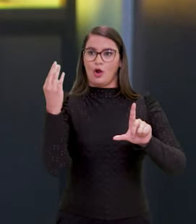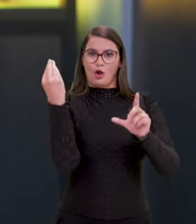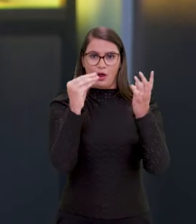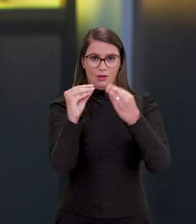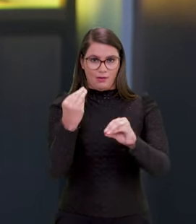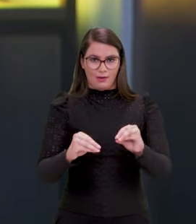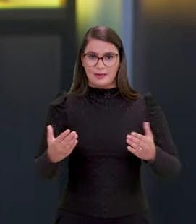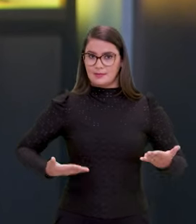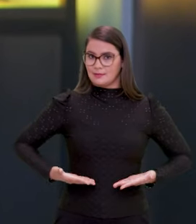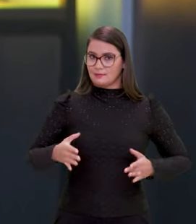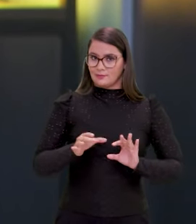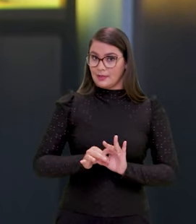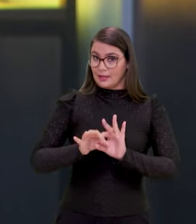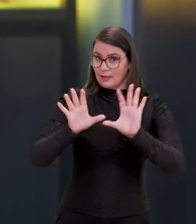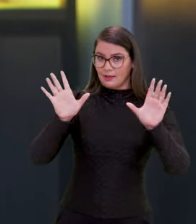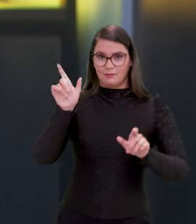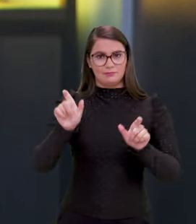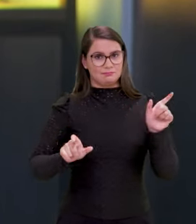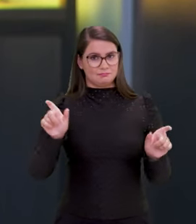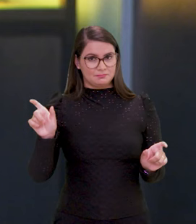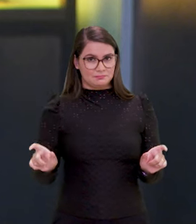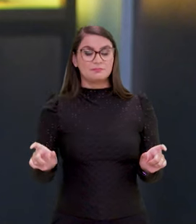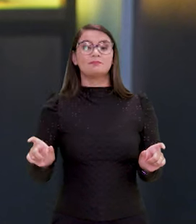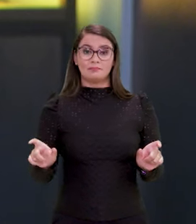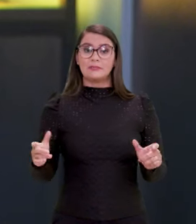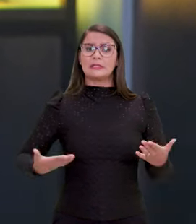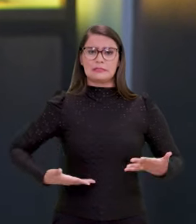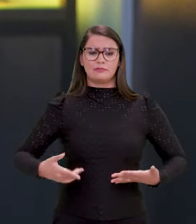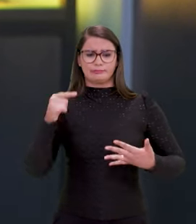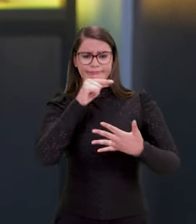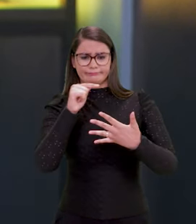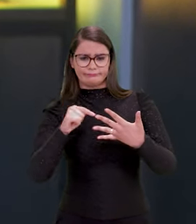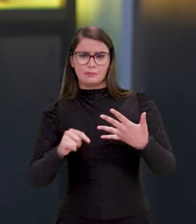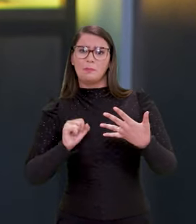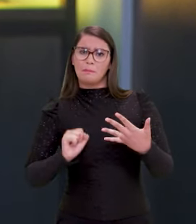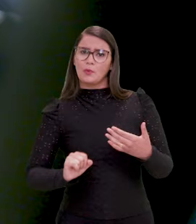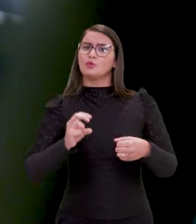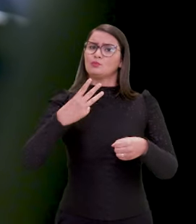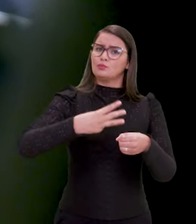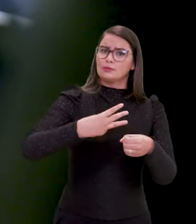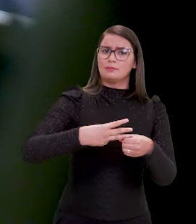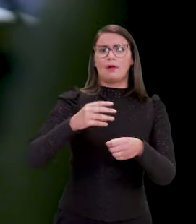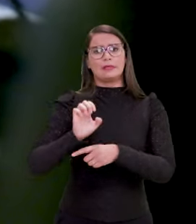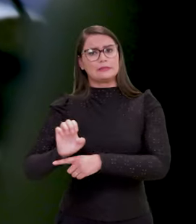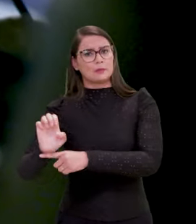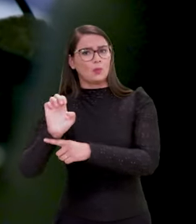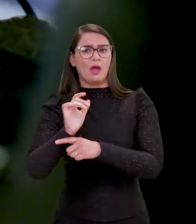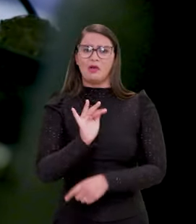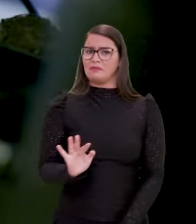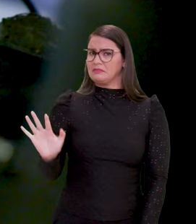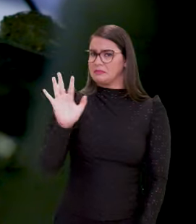de colocar serviços à disposição do cidadão, e os serviços, repito, podem ser municipais, estaduais